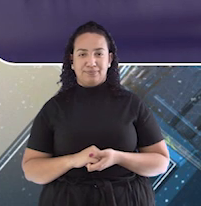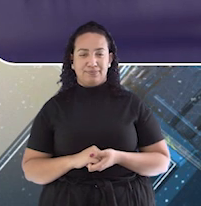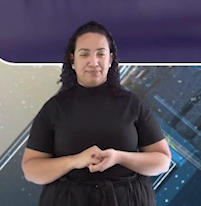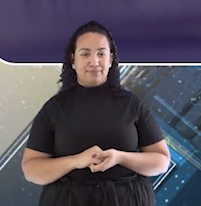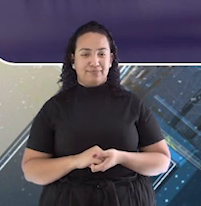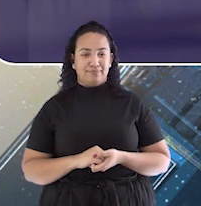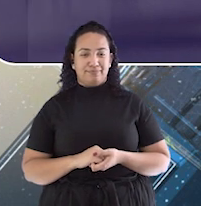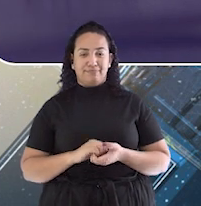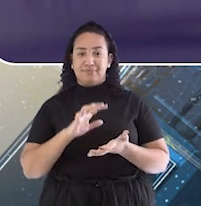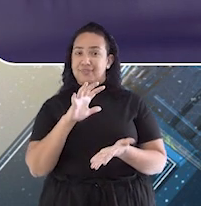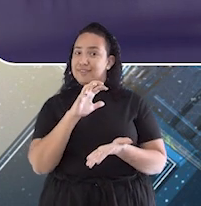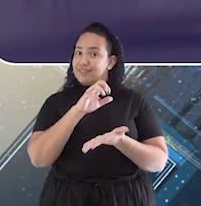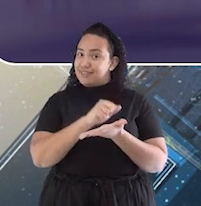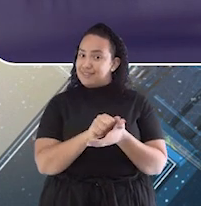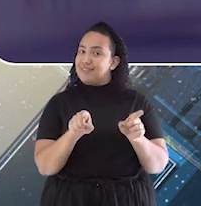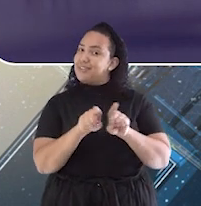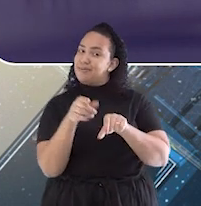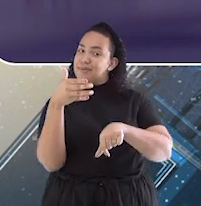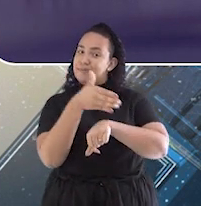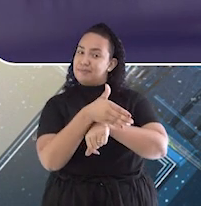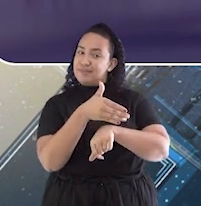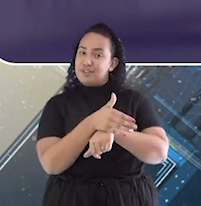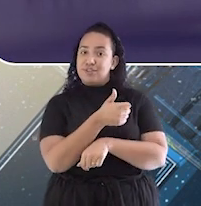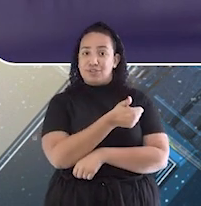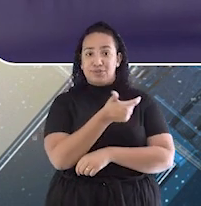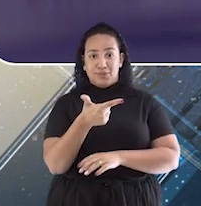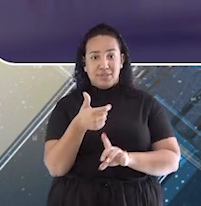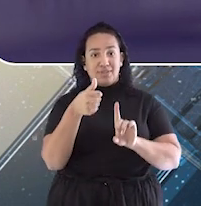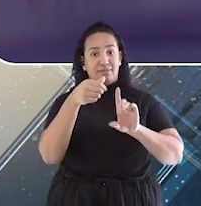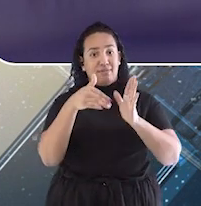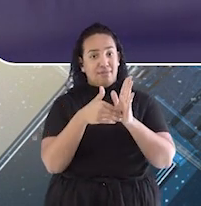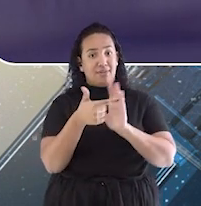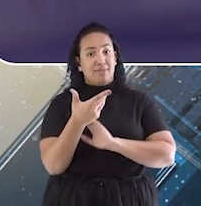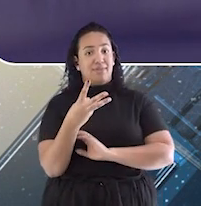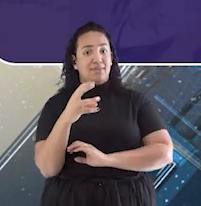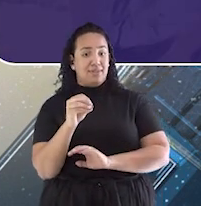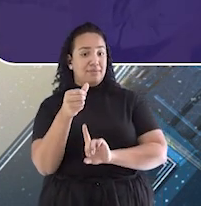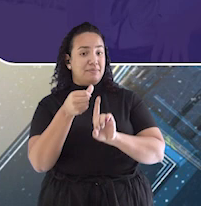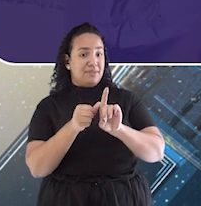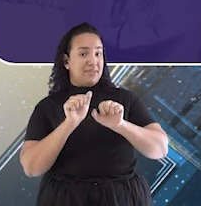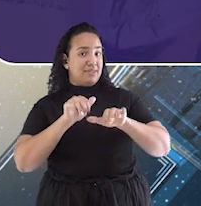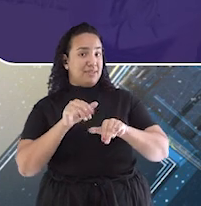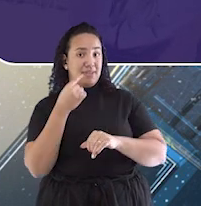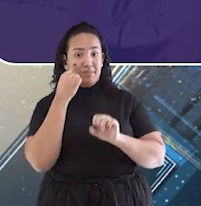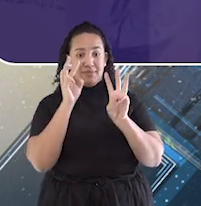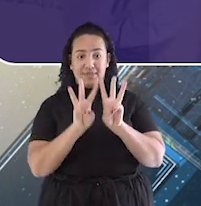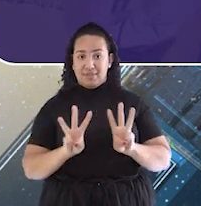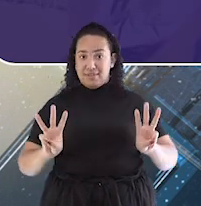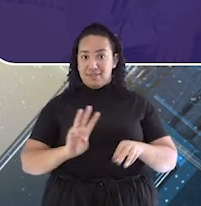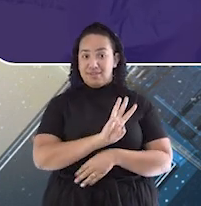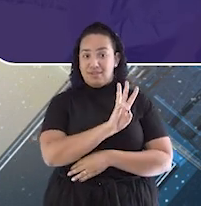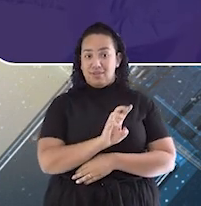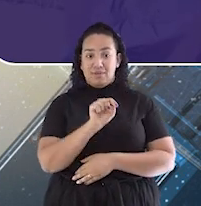Inscreva e participe De 12 a 30 de setembro pelo site www